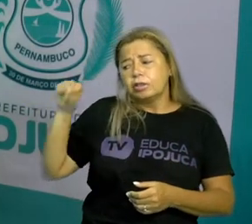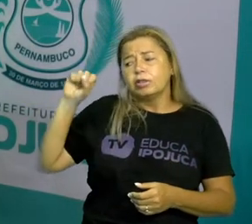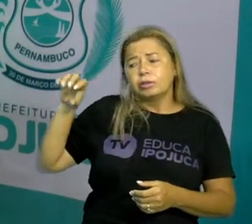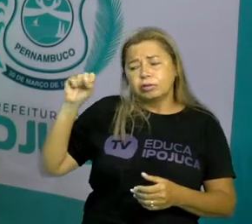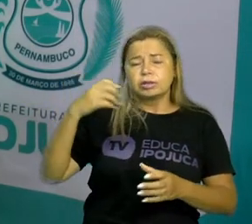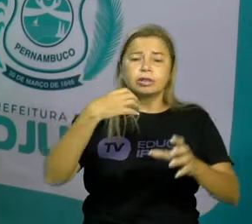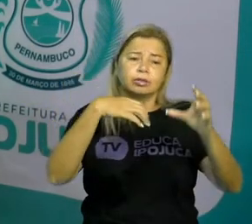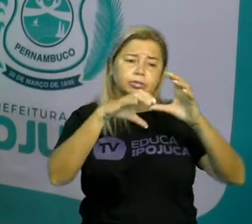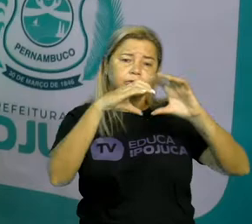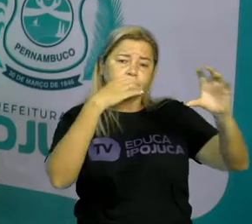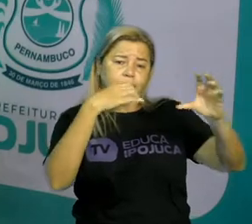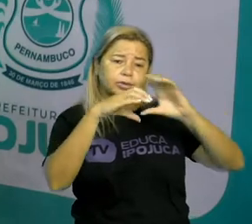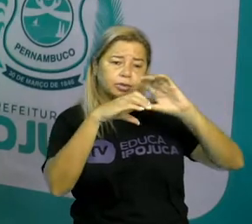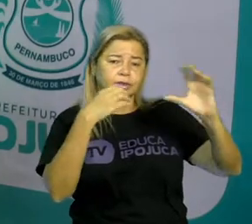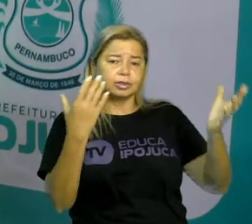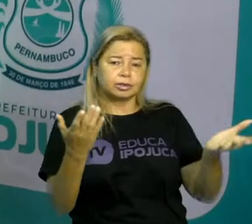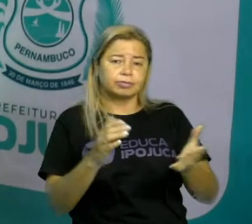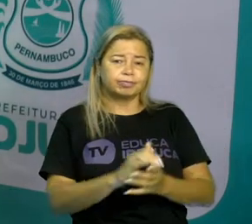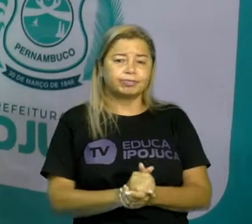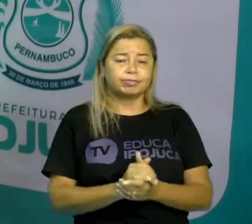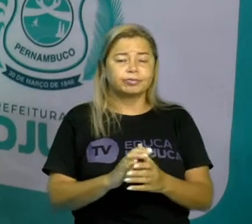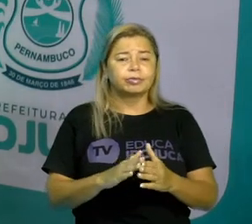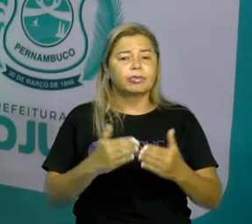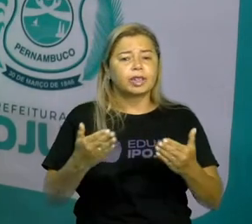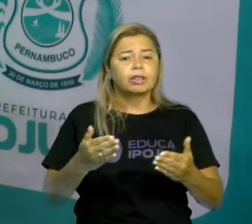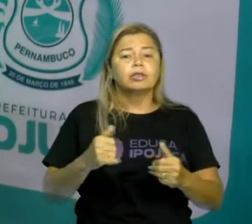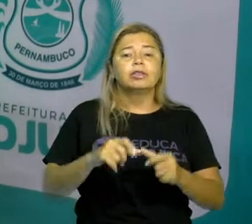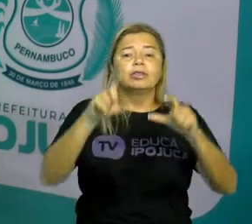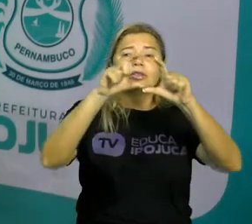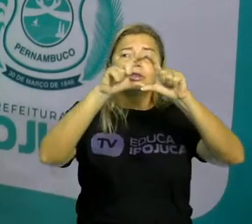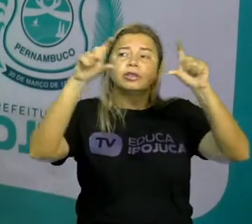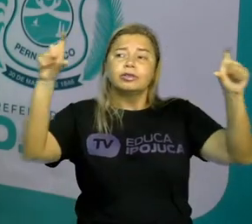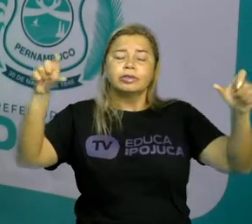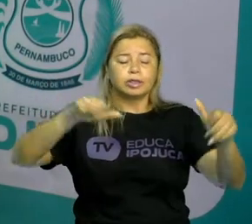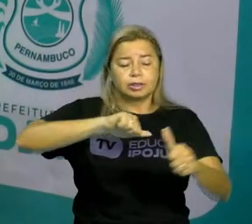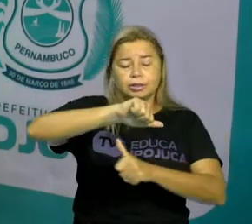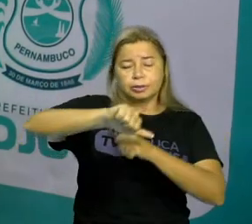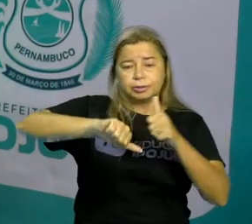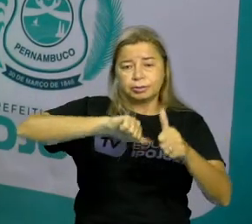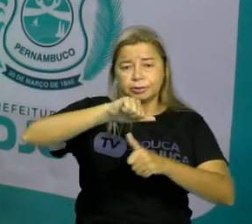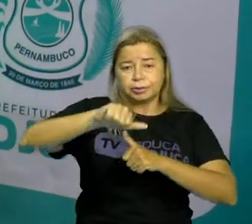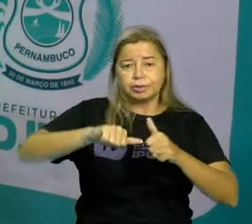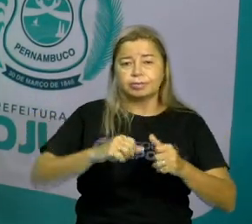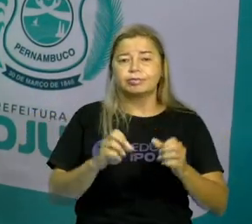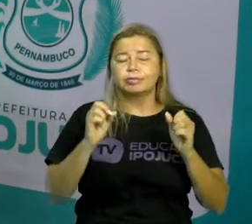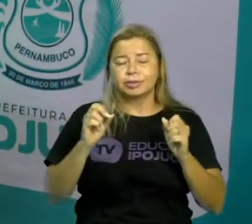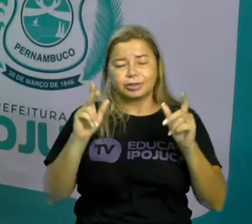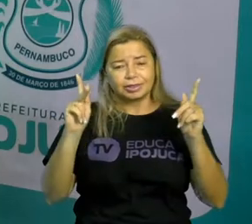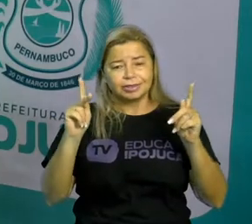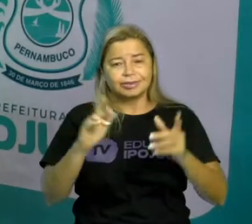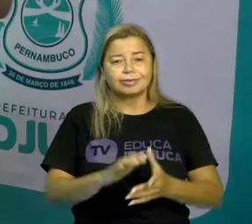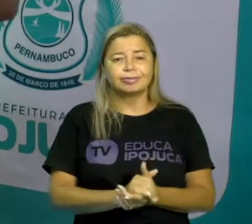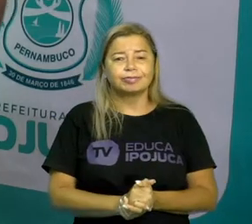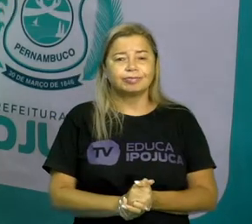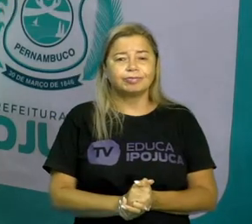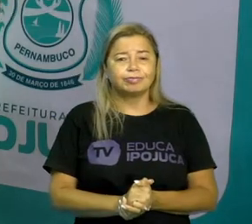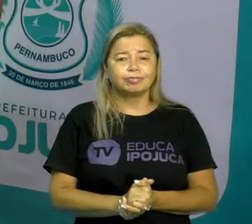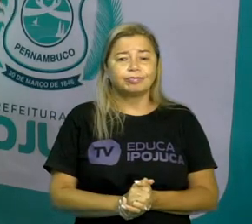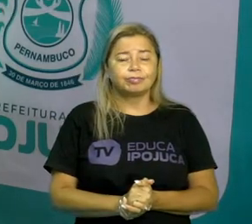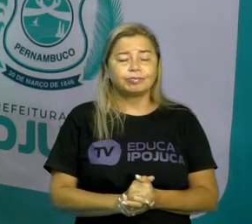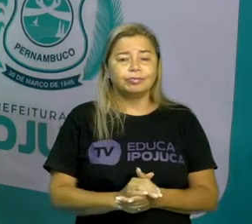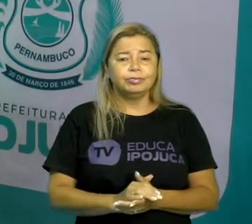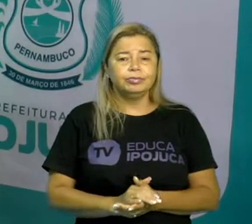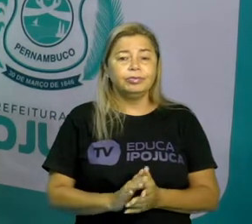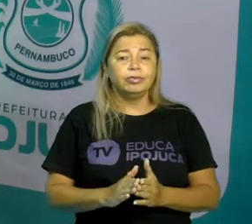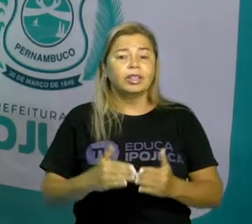E a frase ela vai mudar De acordo com os tempos verbais Certo? Aqui a tia colocou